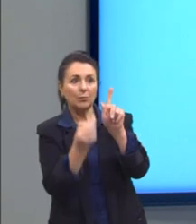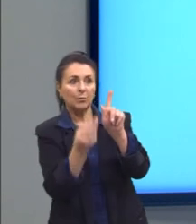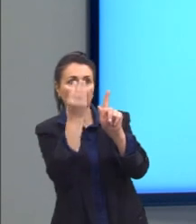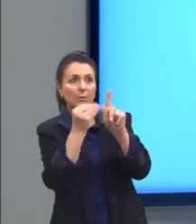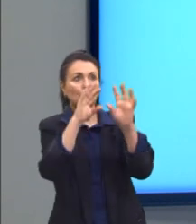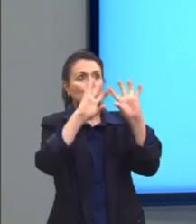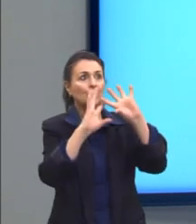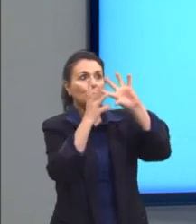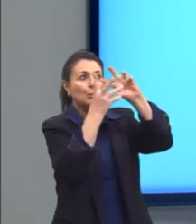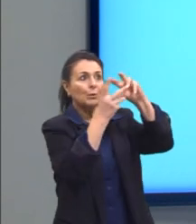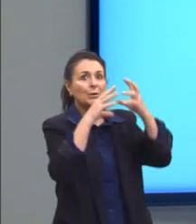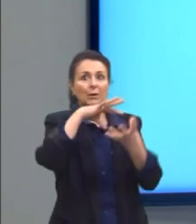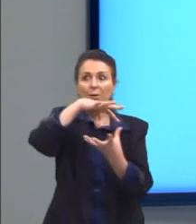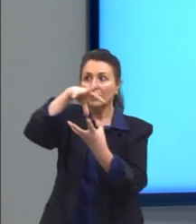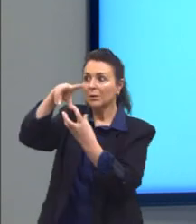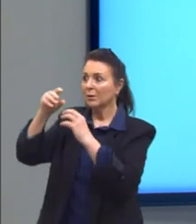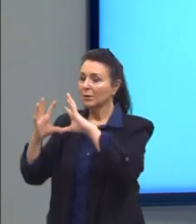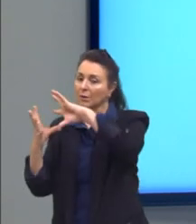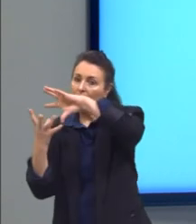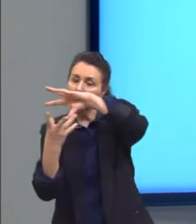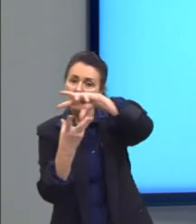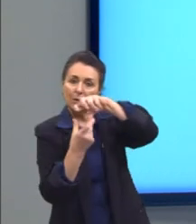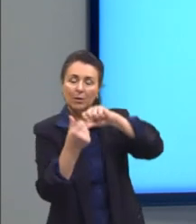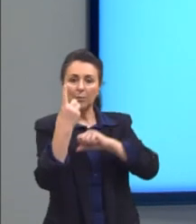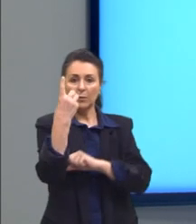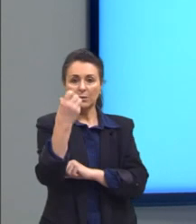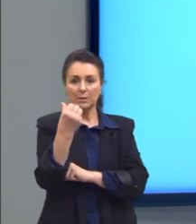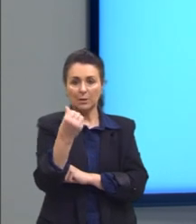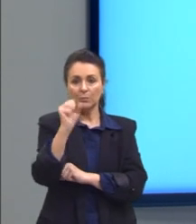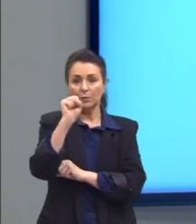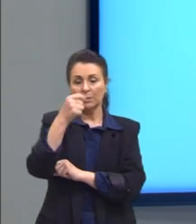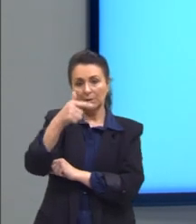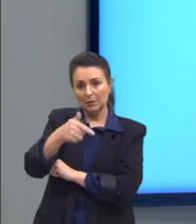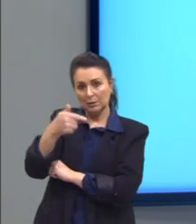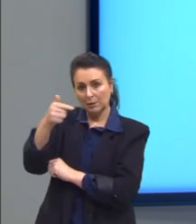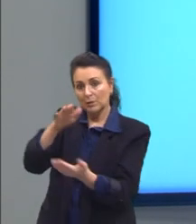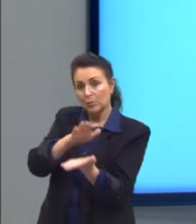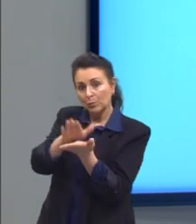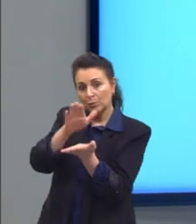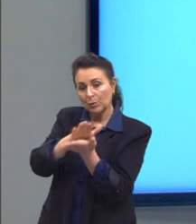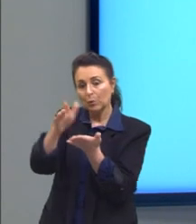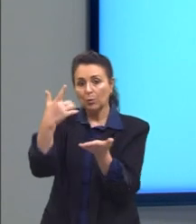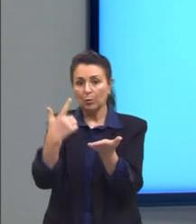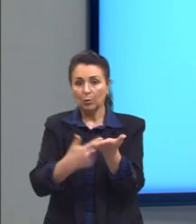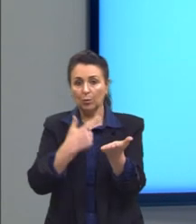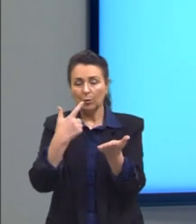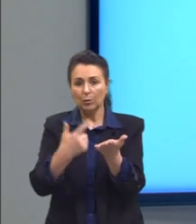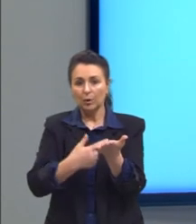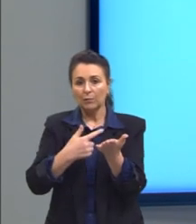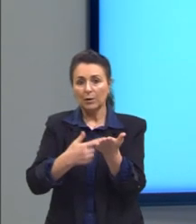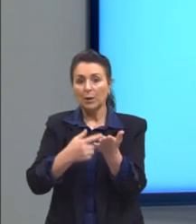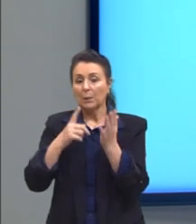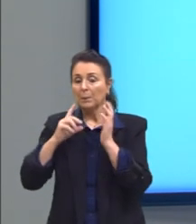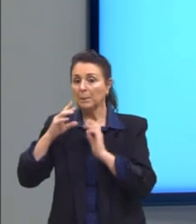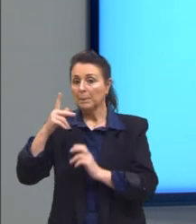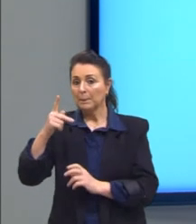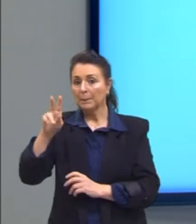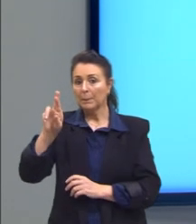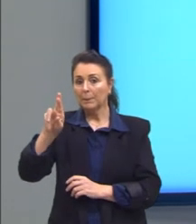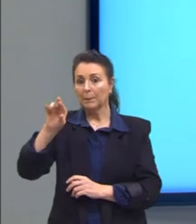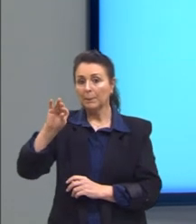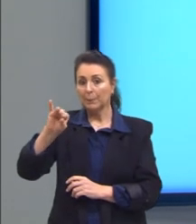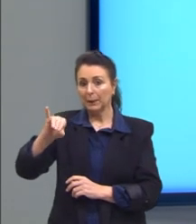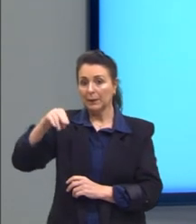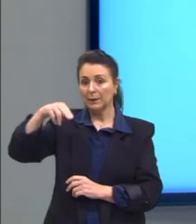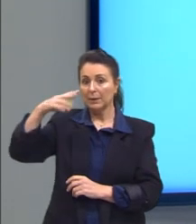dos planetas. Em 1687, publicou o livro Princípio e Matemática, em que